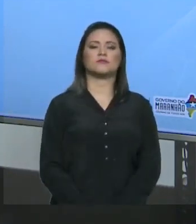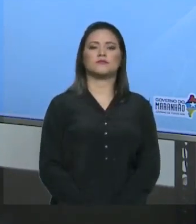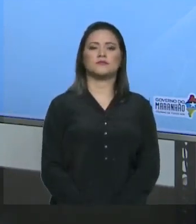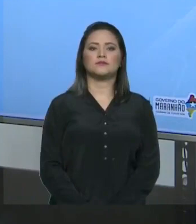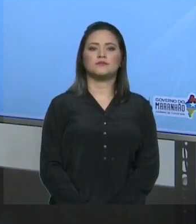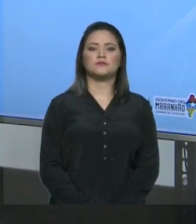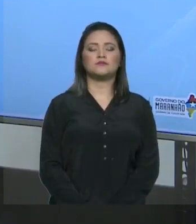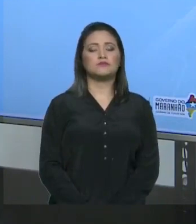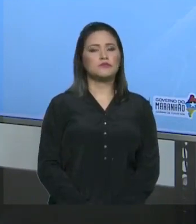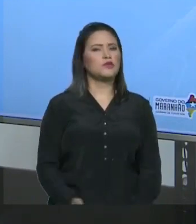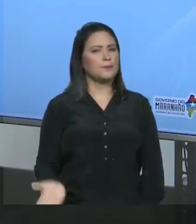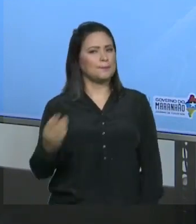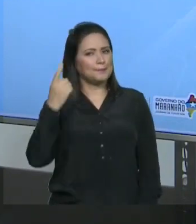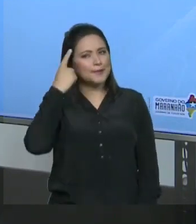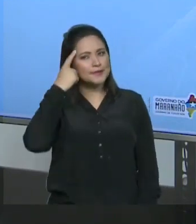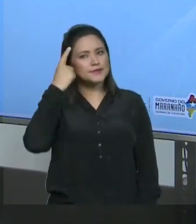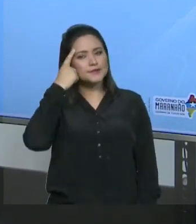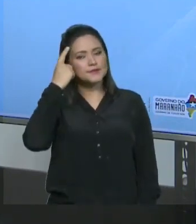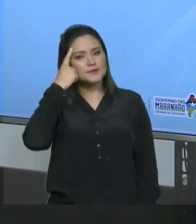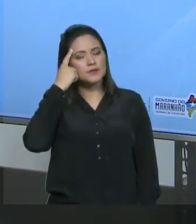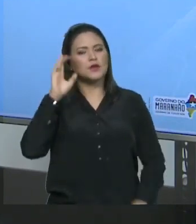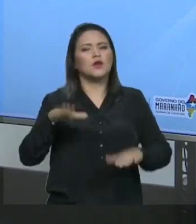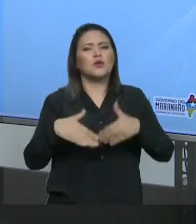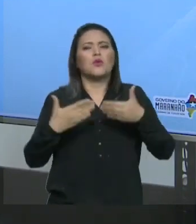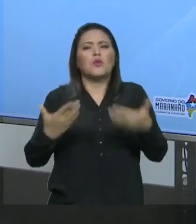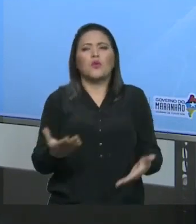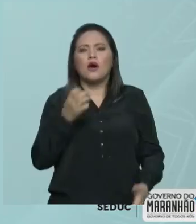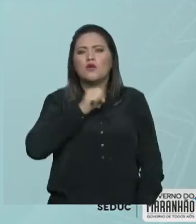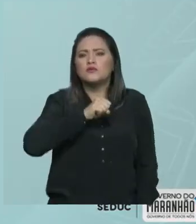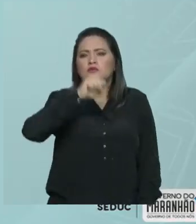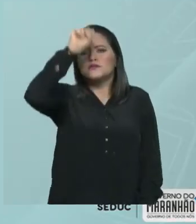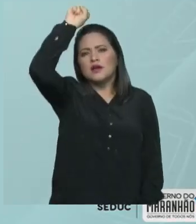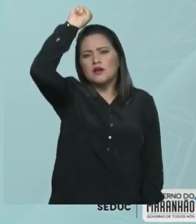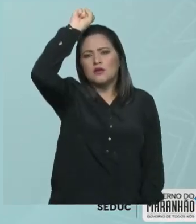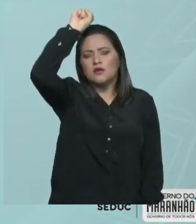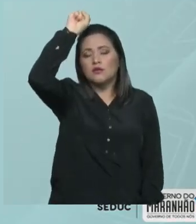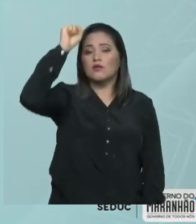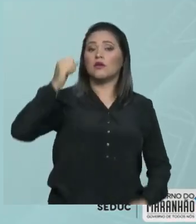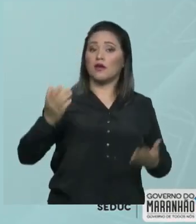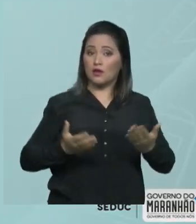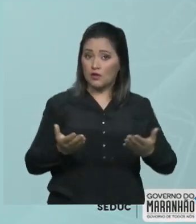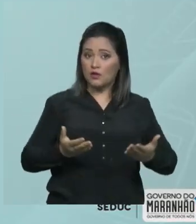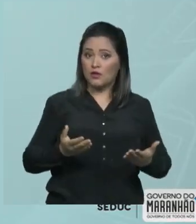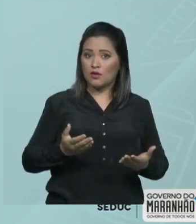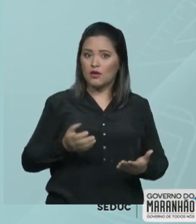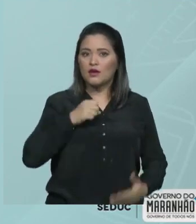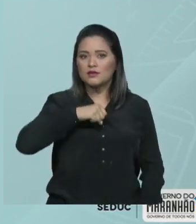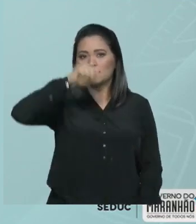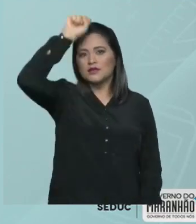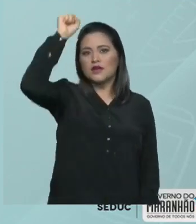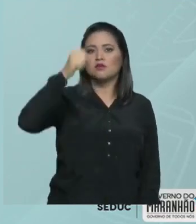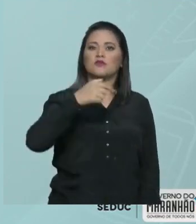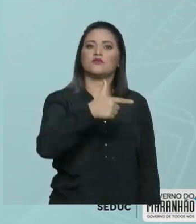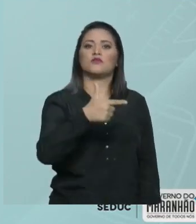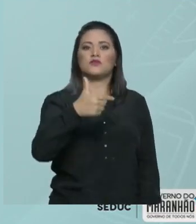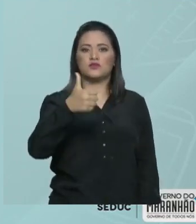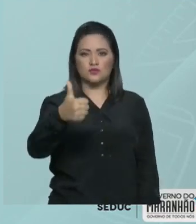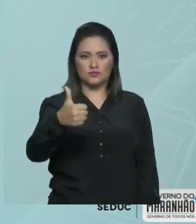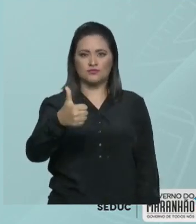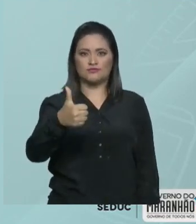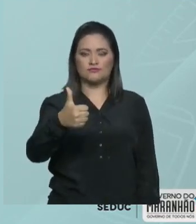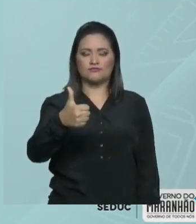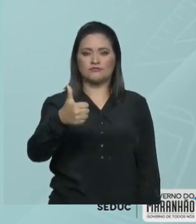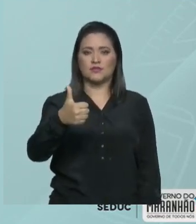Pensa bem, em quais séculos nós estamos? Nós estamos no século XXI. Esse século